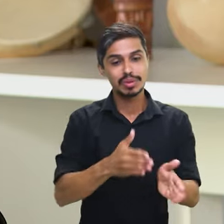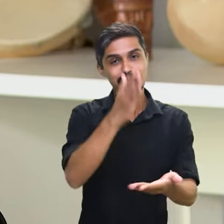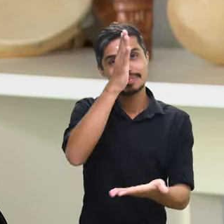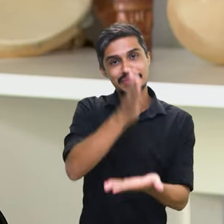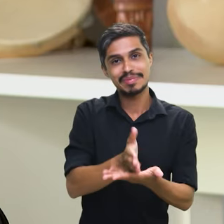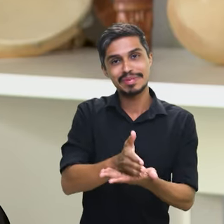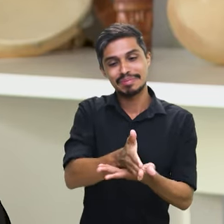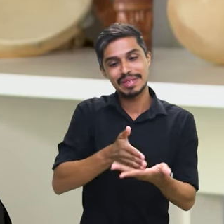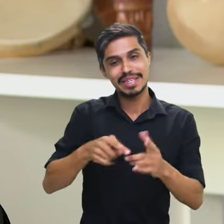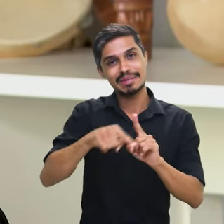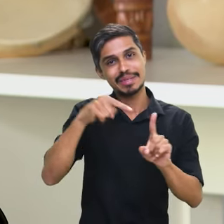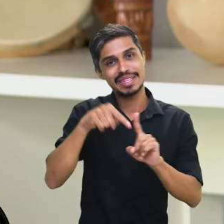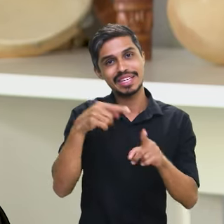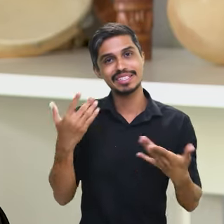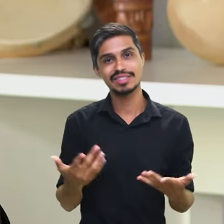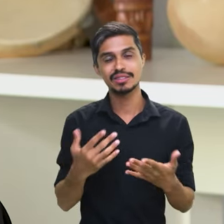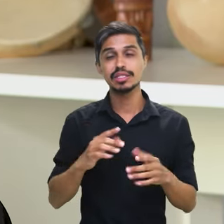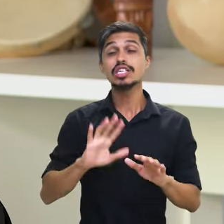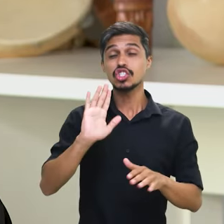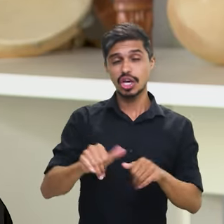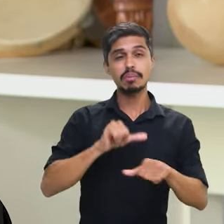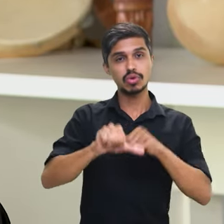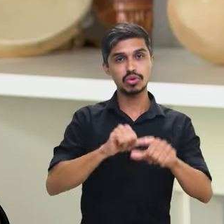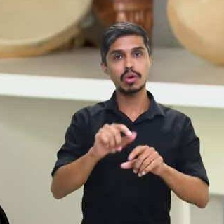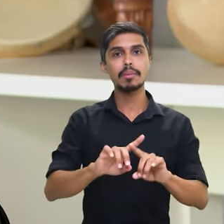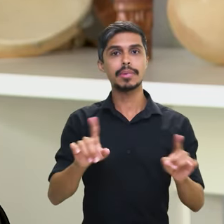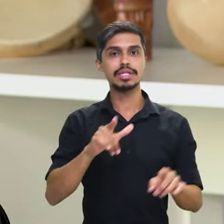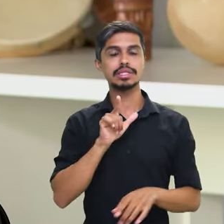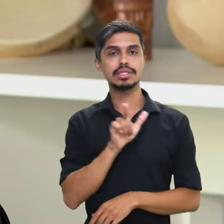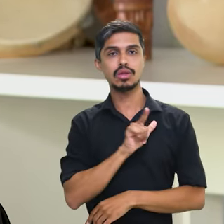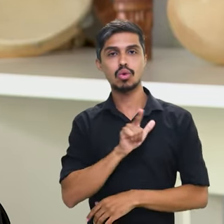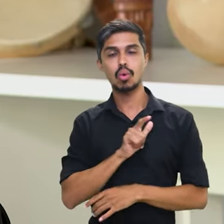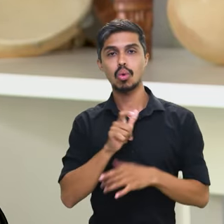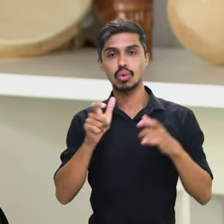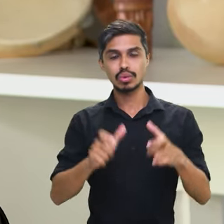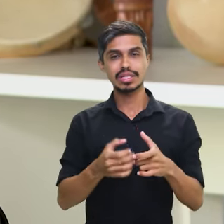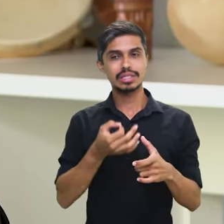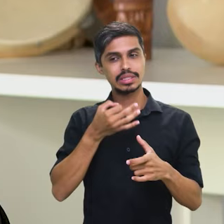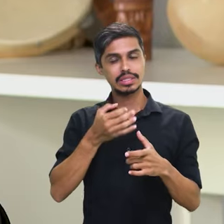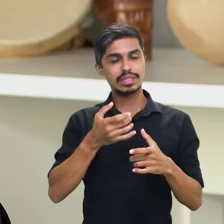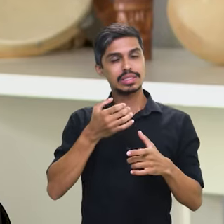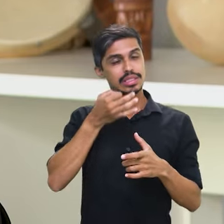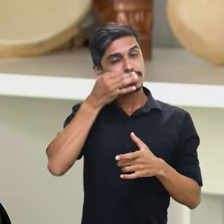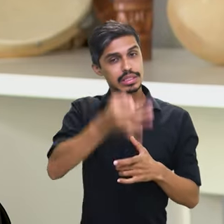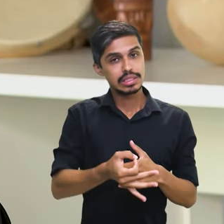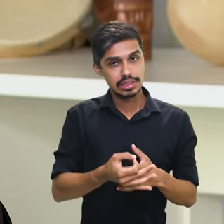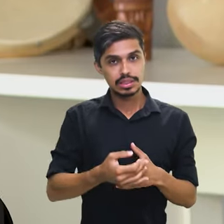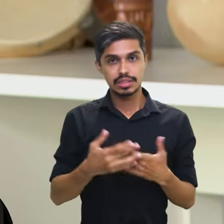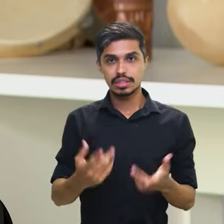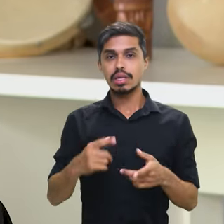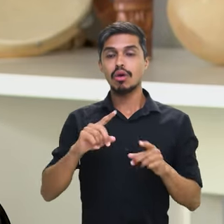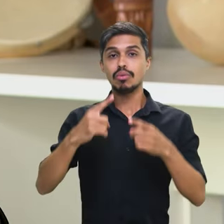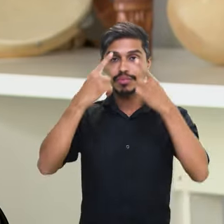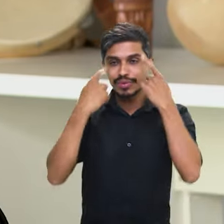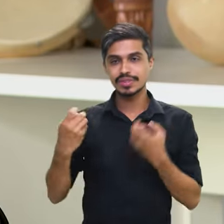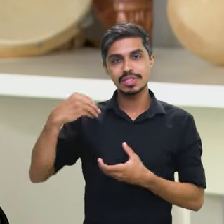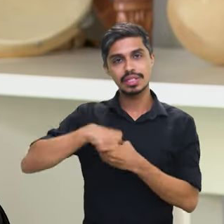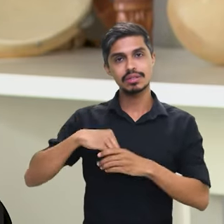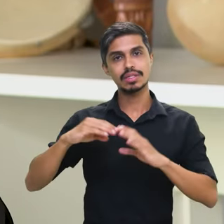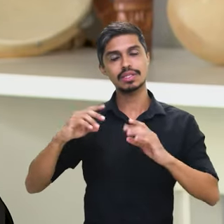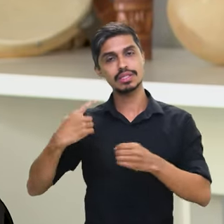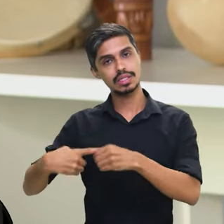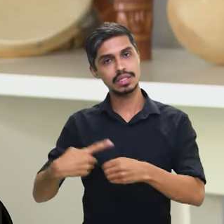melhorar as coisas. Eles já mudaram, mas a gente tem um setor crítico que é da violência, da violência nas